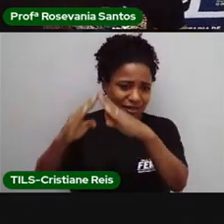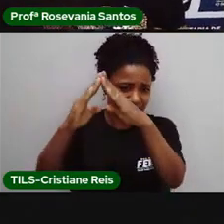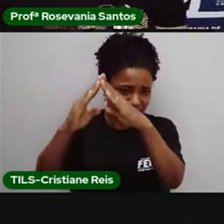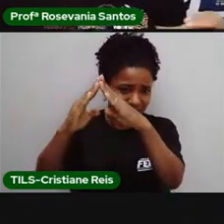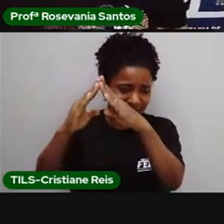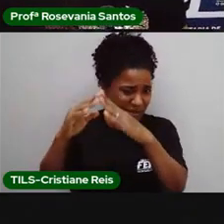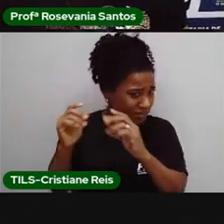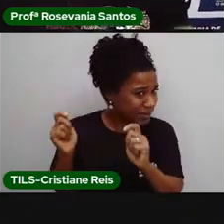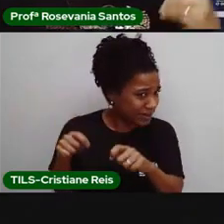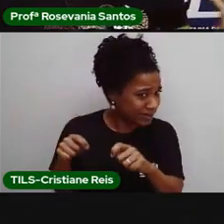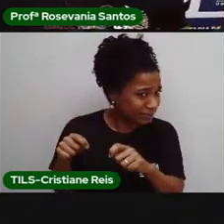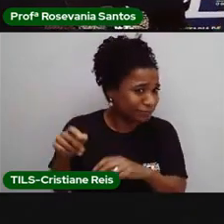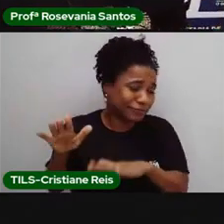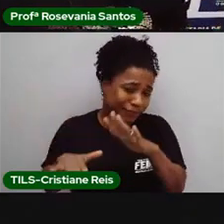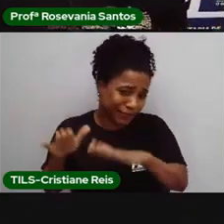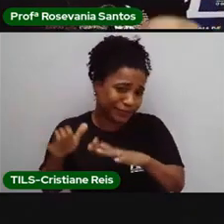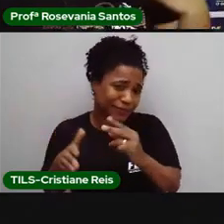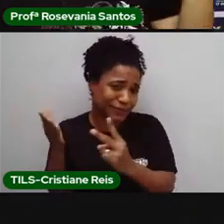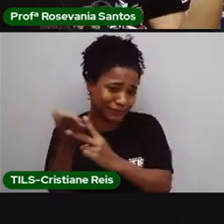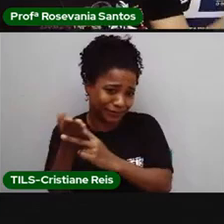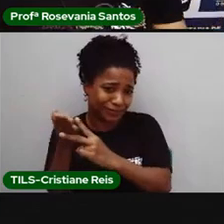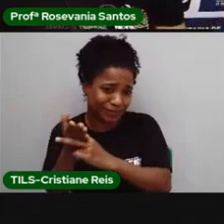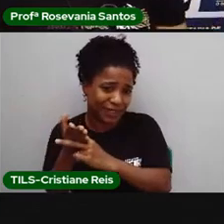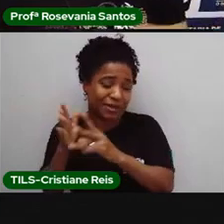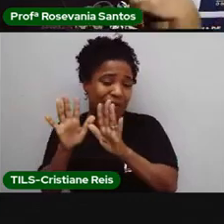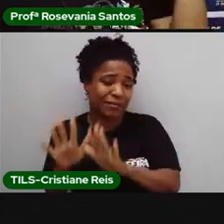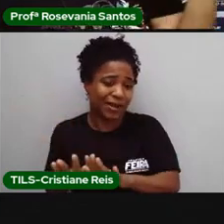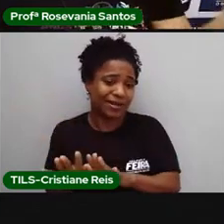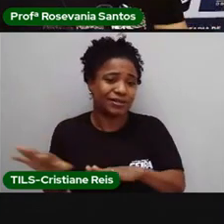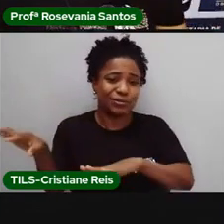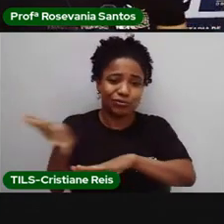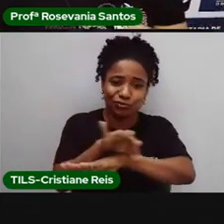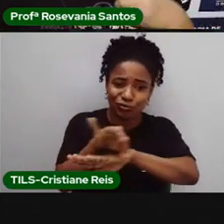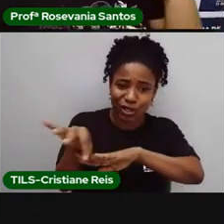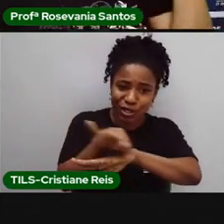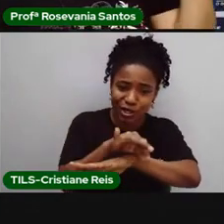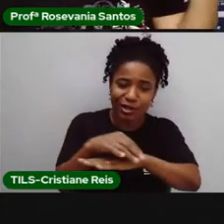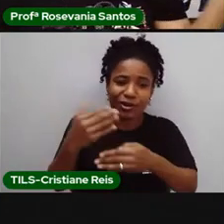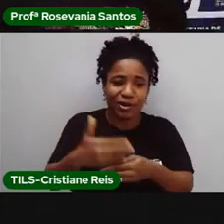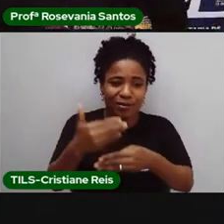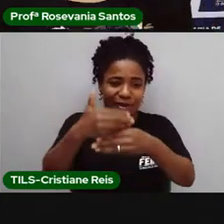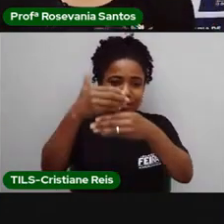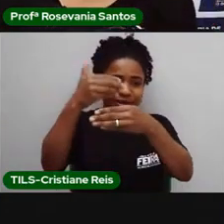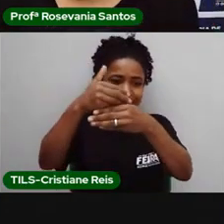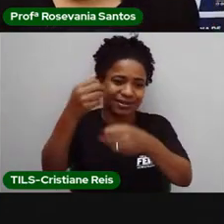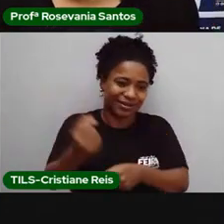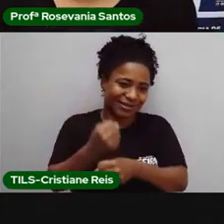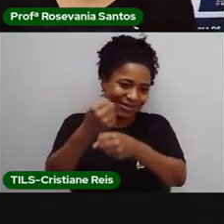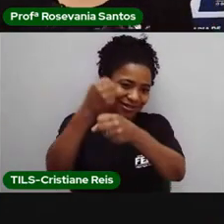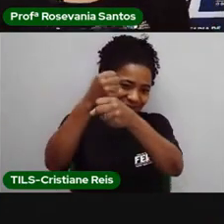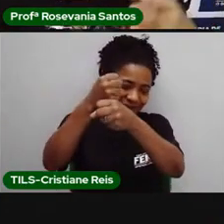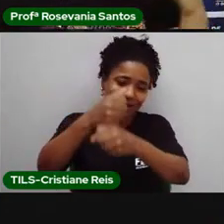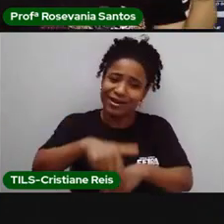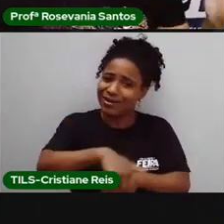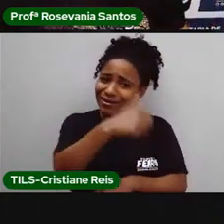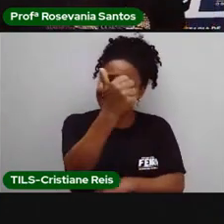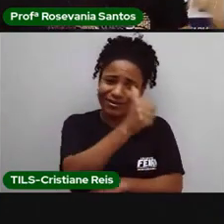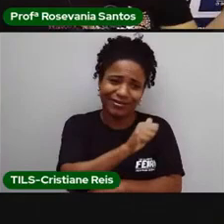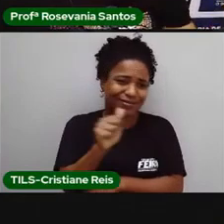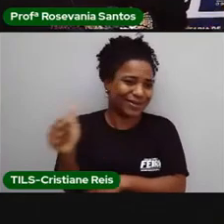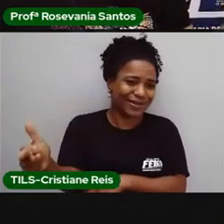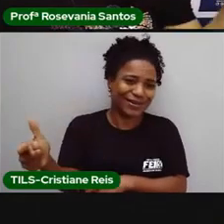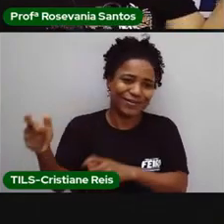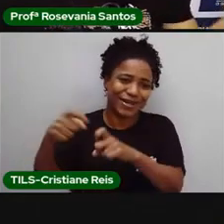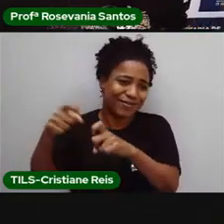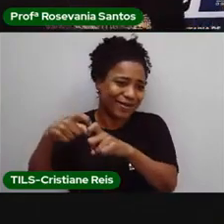polivalente. Mas é melhor que o engenheiro, que o carpinteiro, que os pedreiros, que eles façam isso. Por quê? Porque está